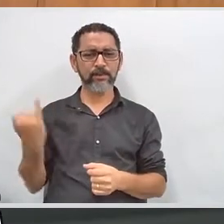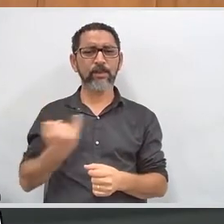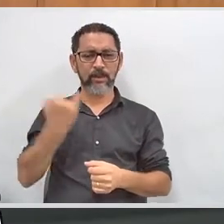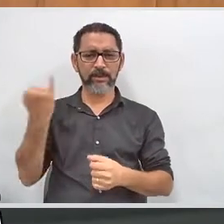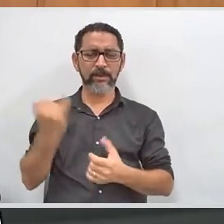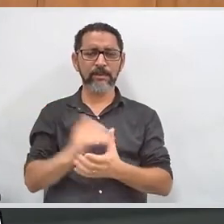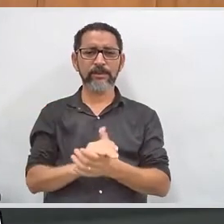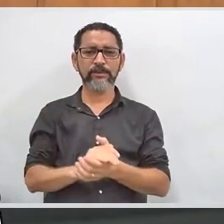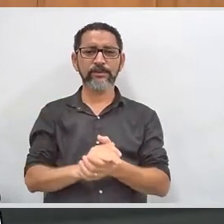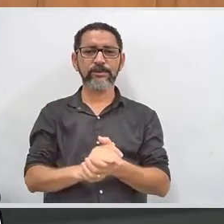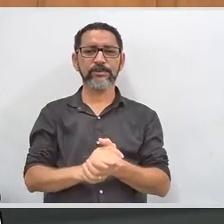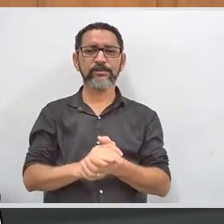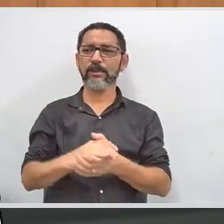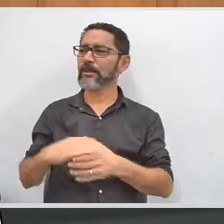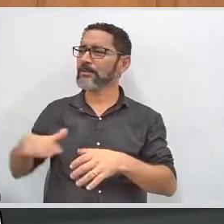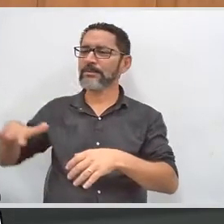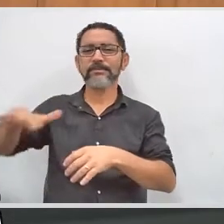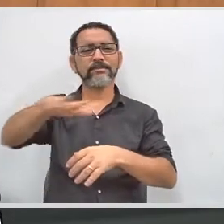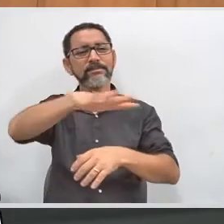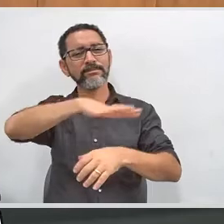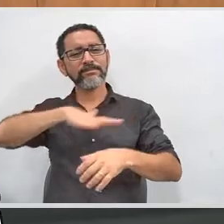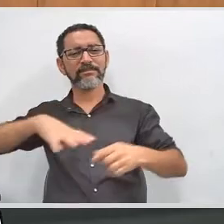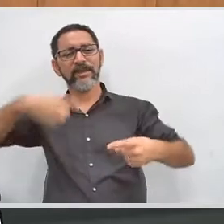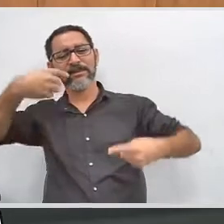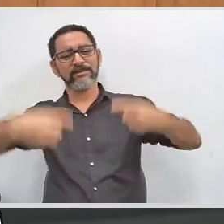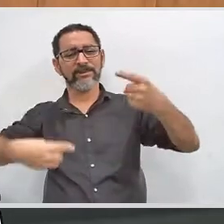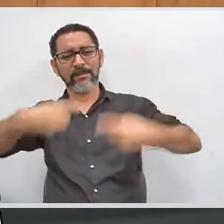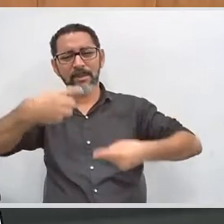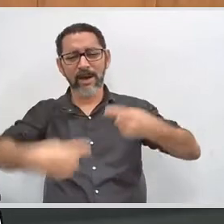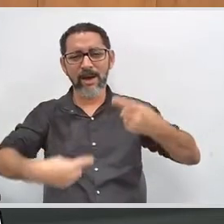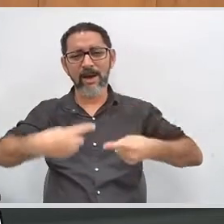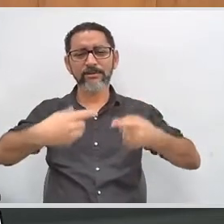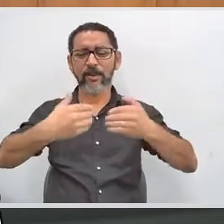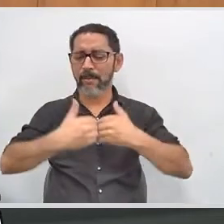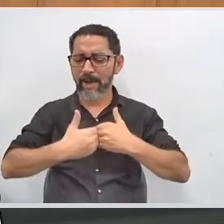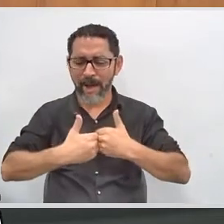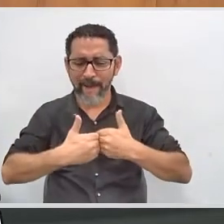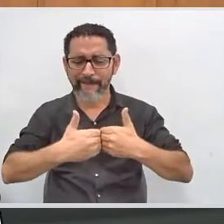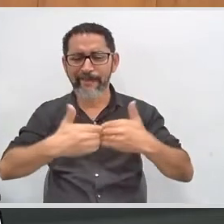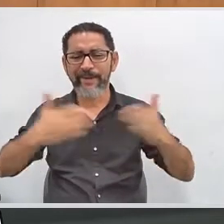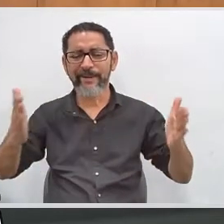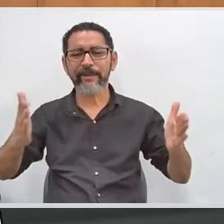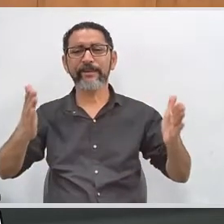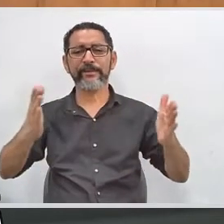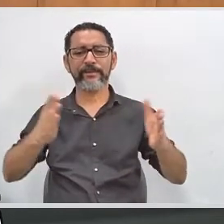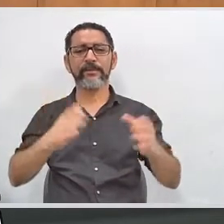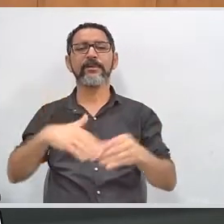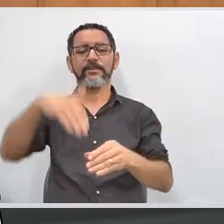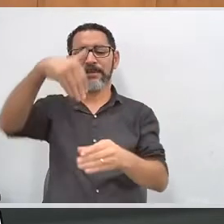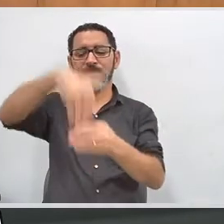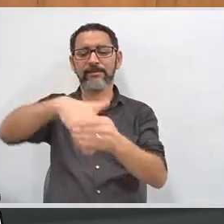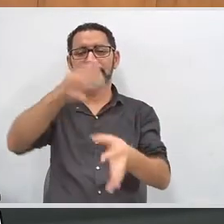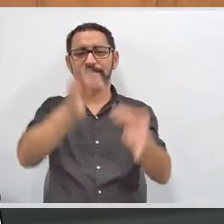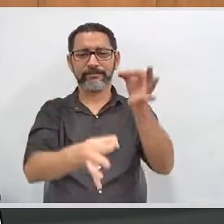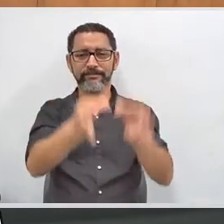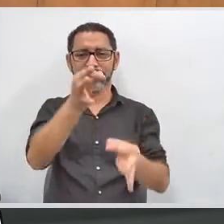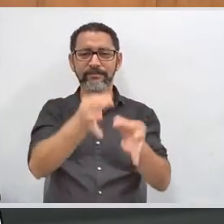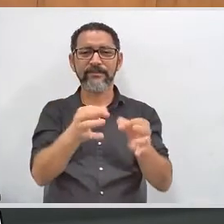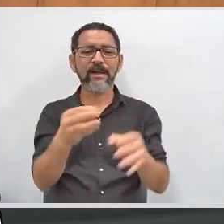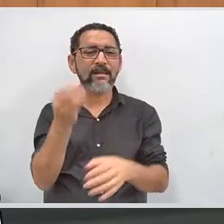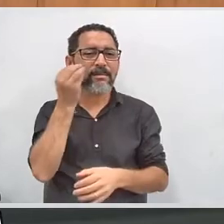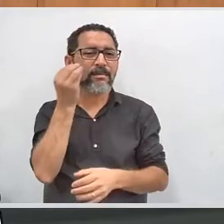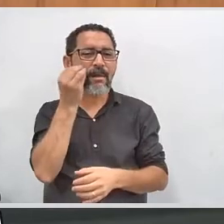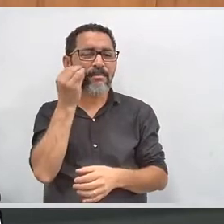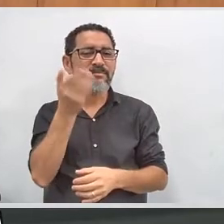esse ambiente aqui de debate, esse local onde a gente pode abrir o acesso da justiça eleitoral e